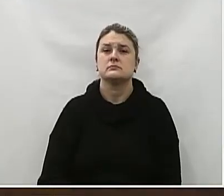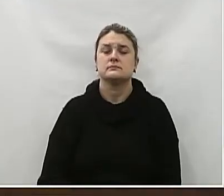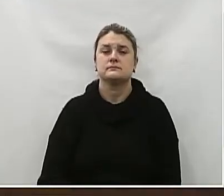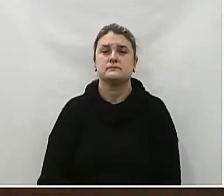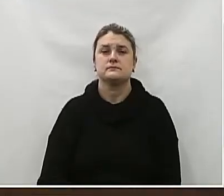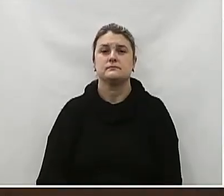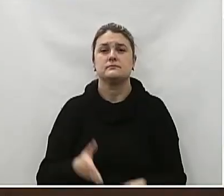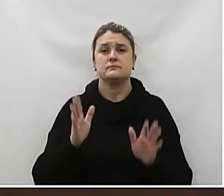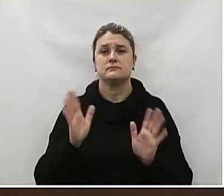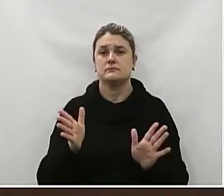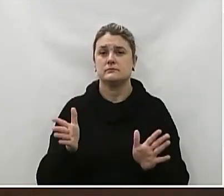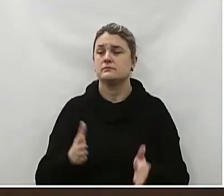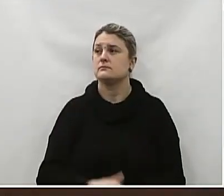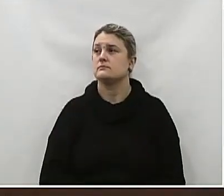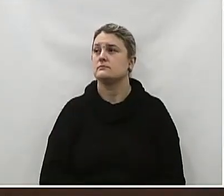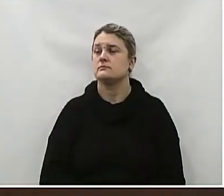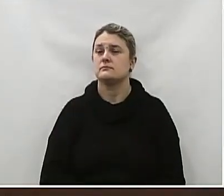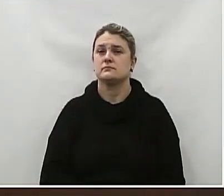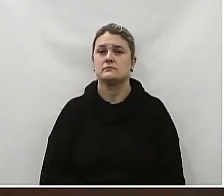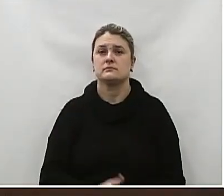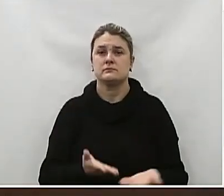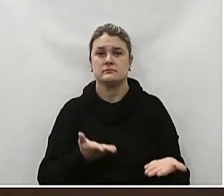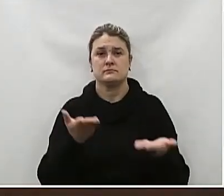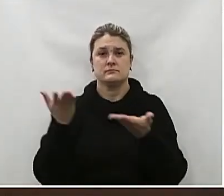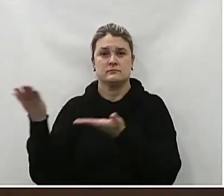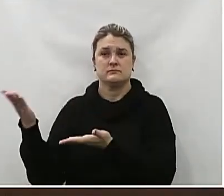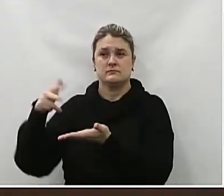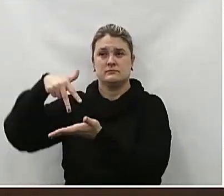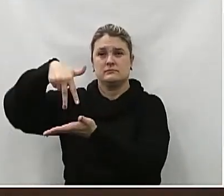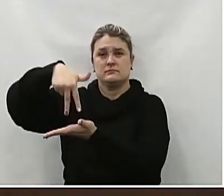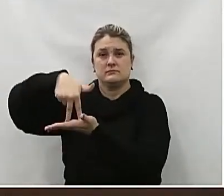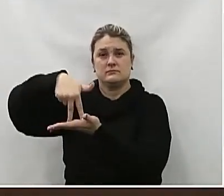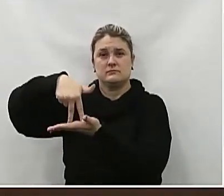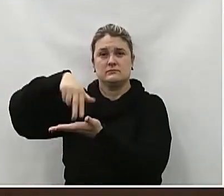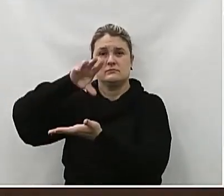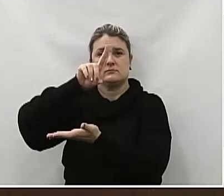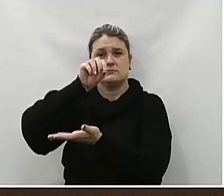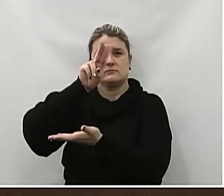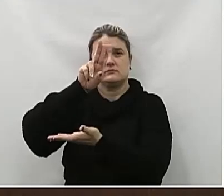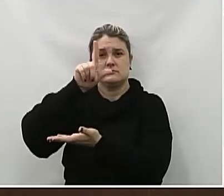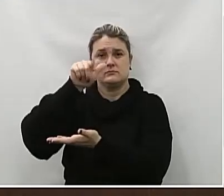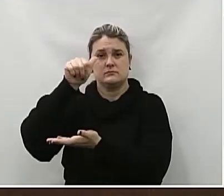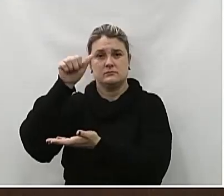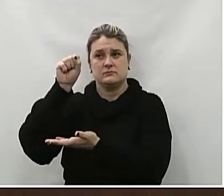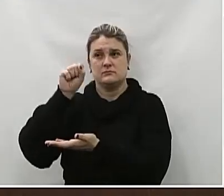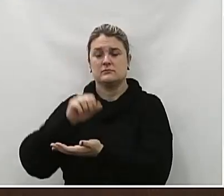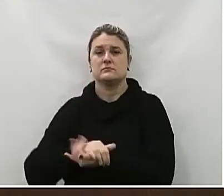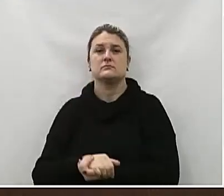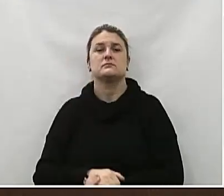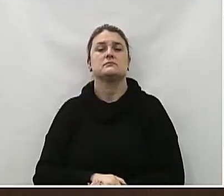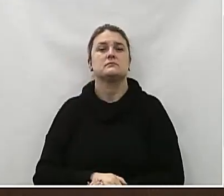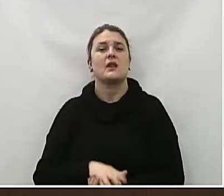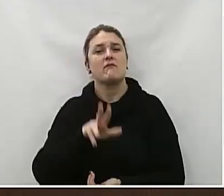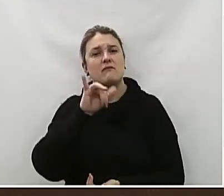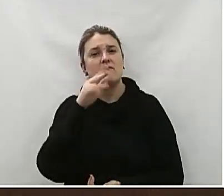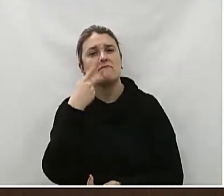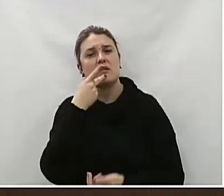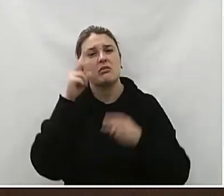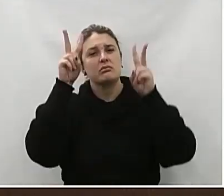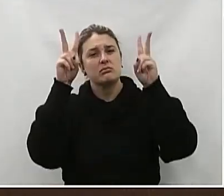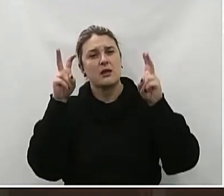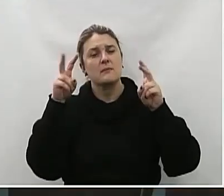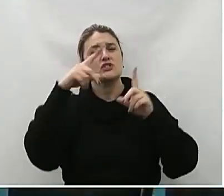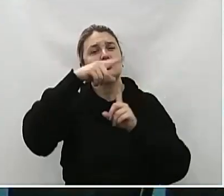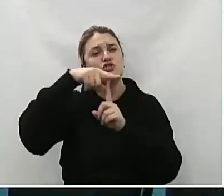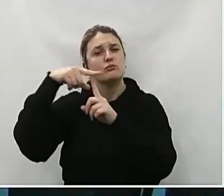Encontra-se Concedo a tribuna ao senhor Douglas Possebon e Freitas Para falar sobre